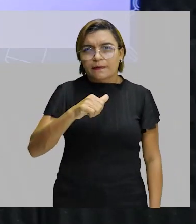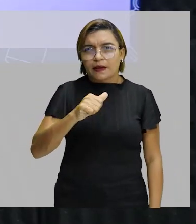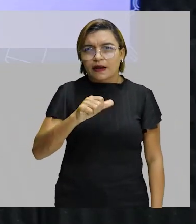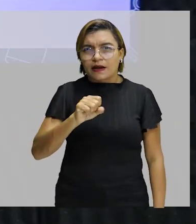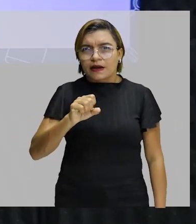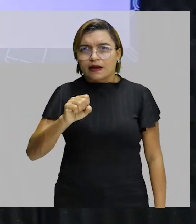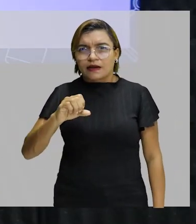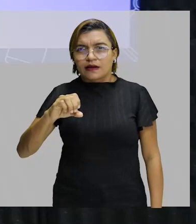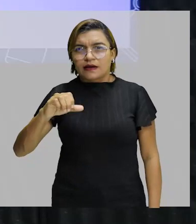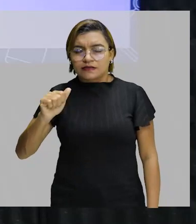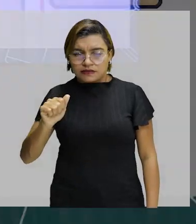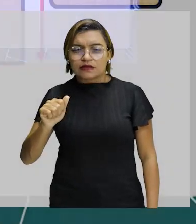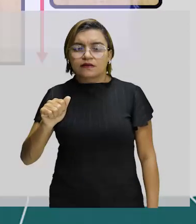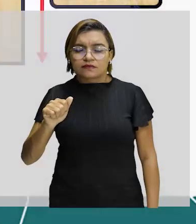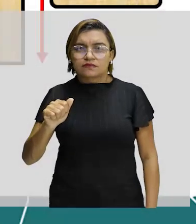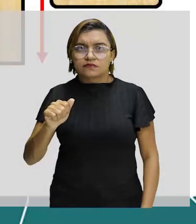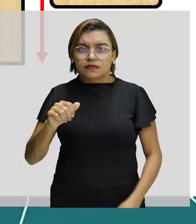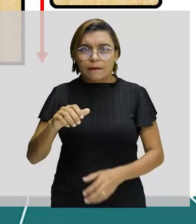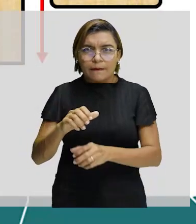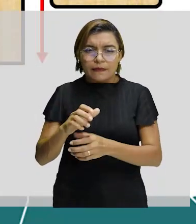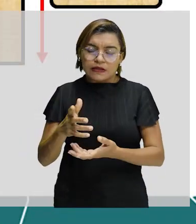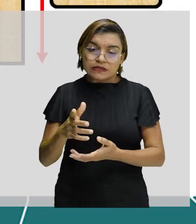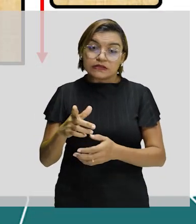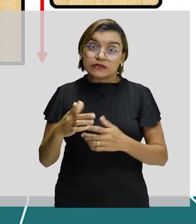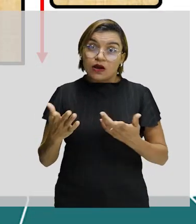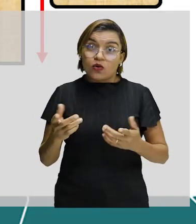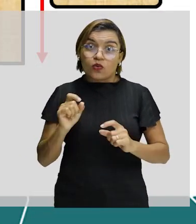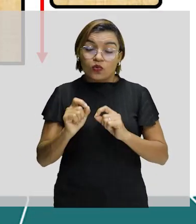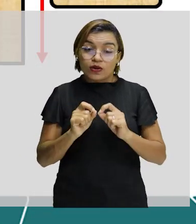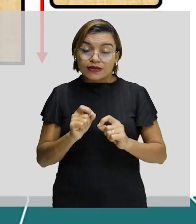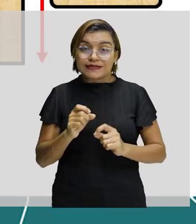certa marcação e assim esse salto não será validado.